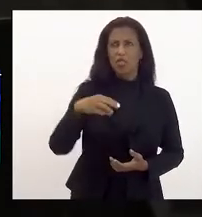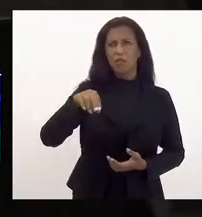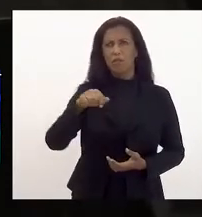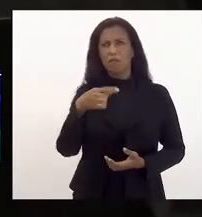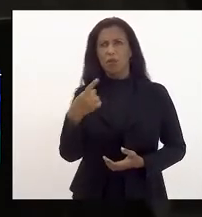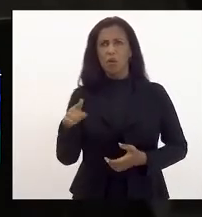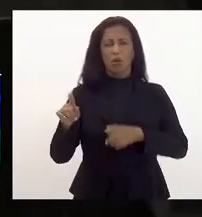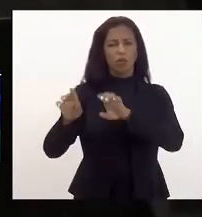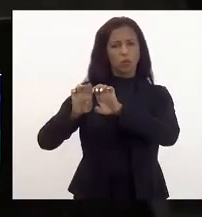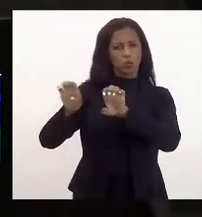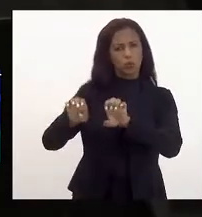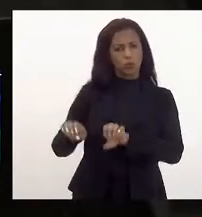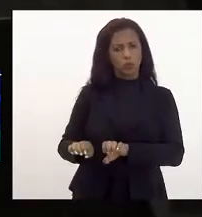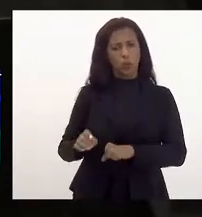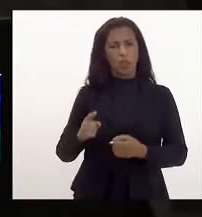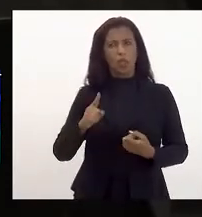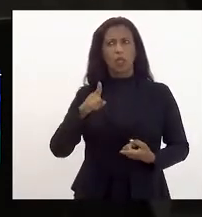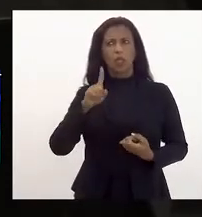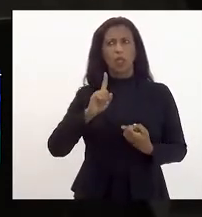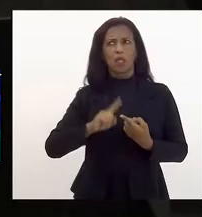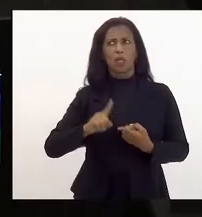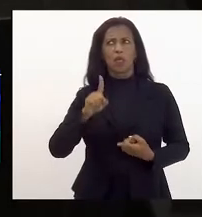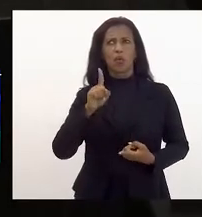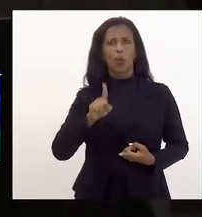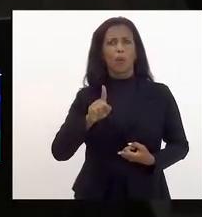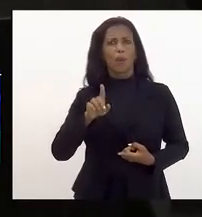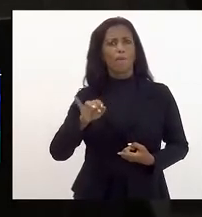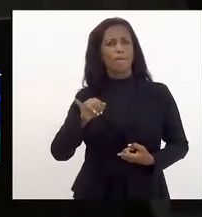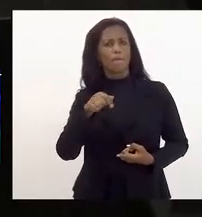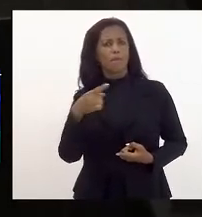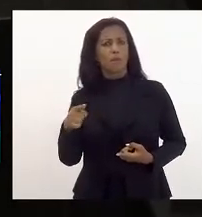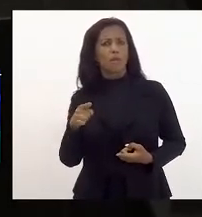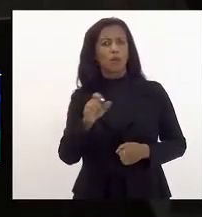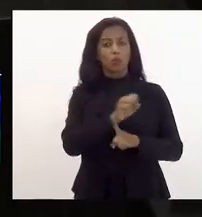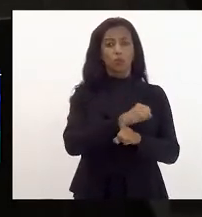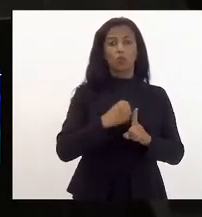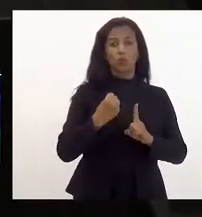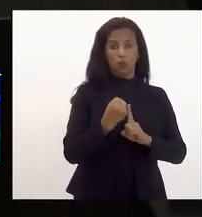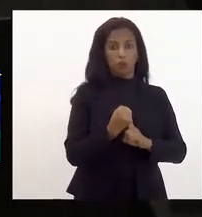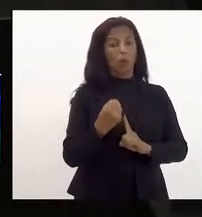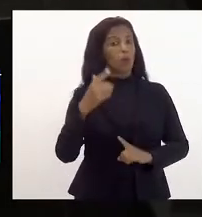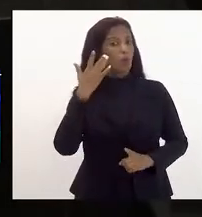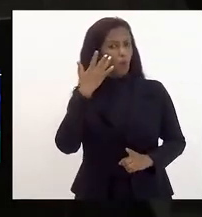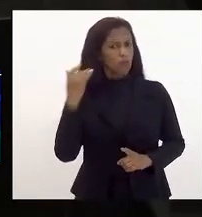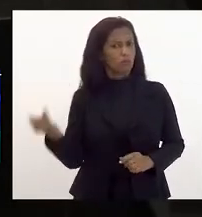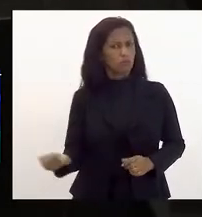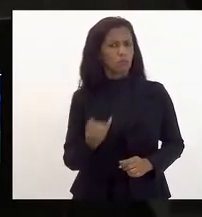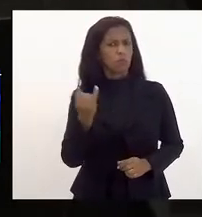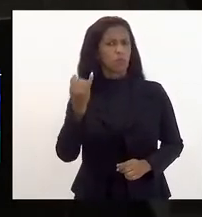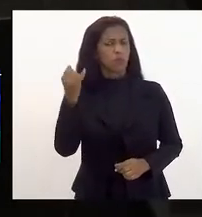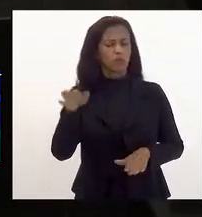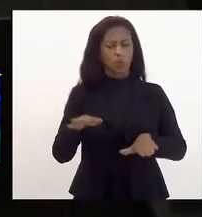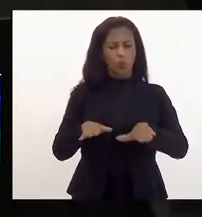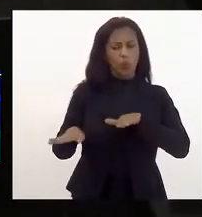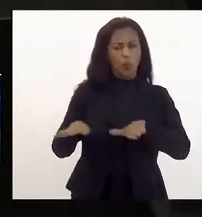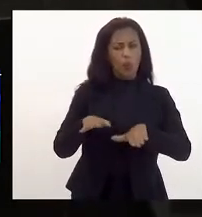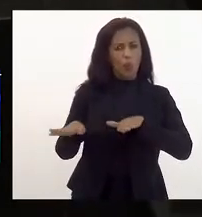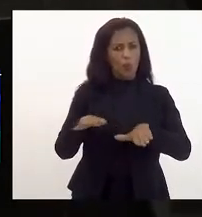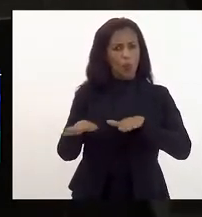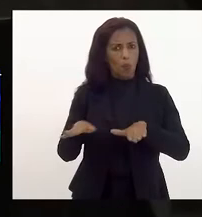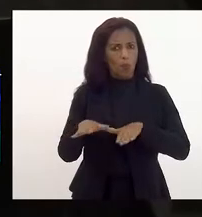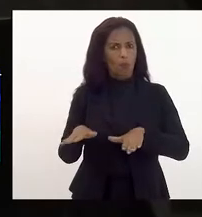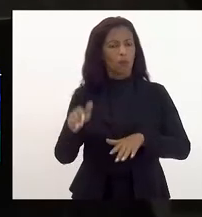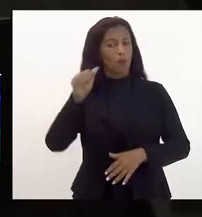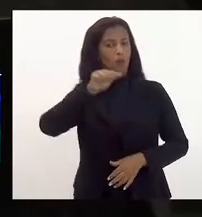infraestrutura e 1 bilhão na área social eu acho muito importante inclusive que os movimentos organizados da